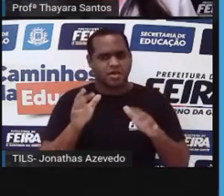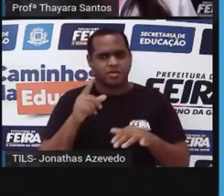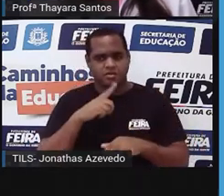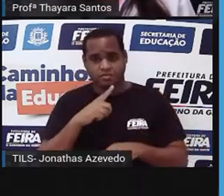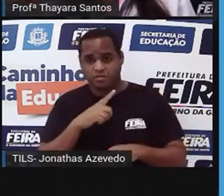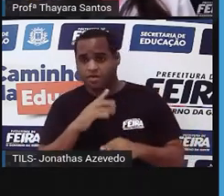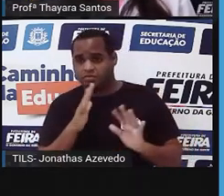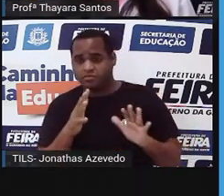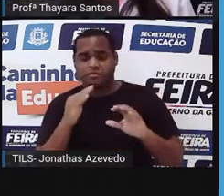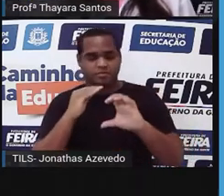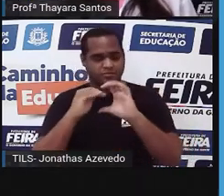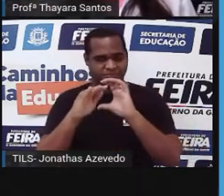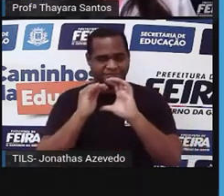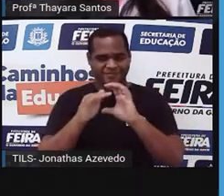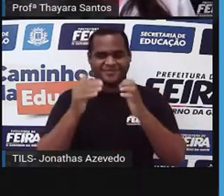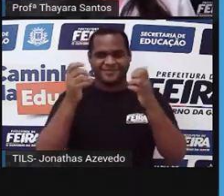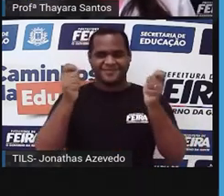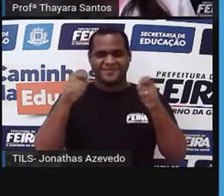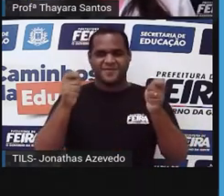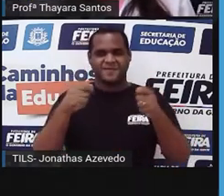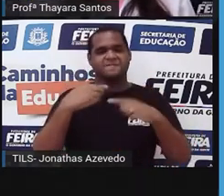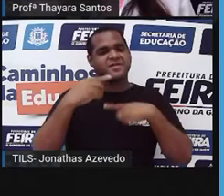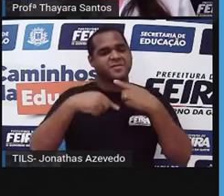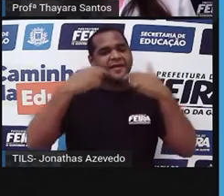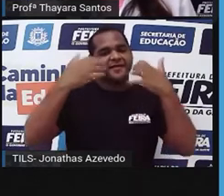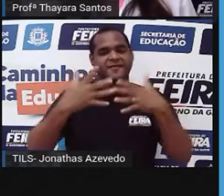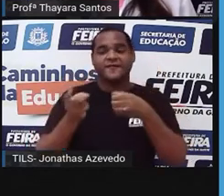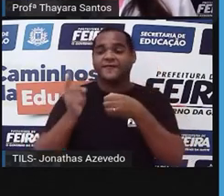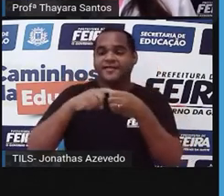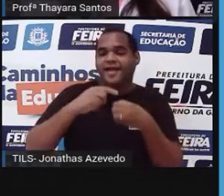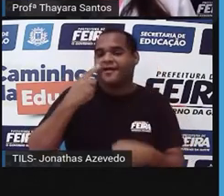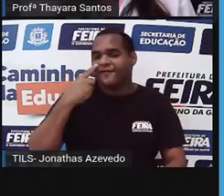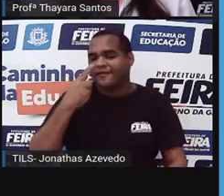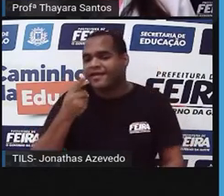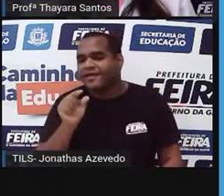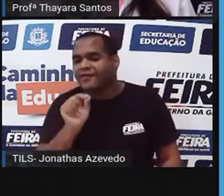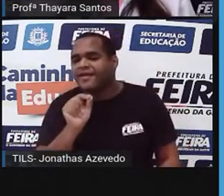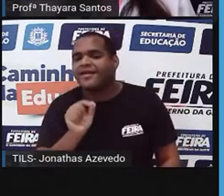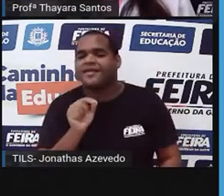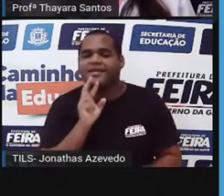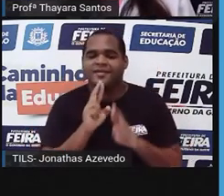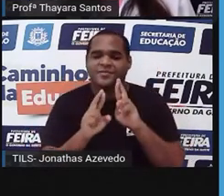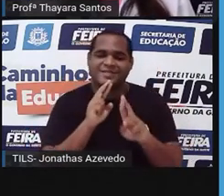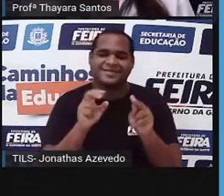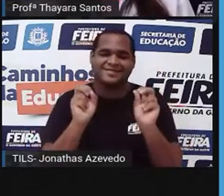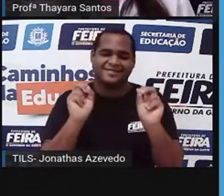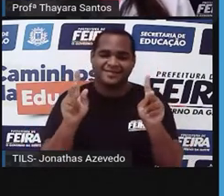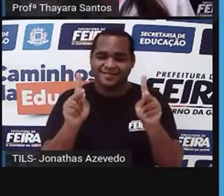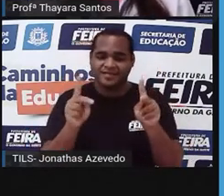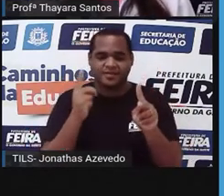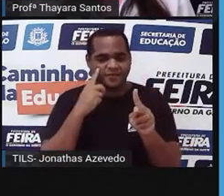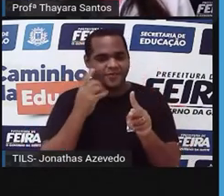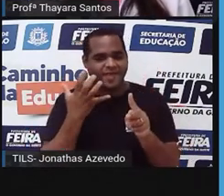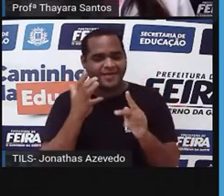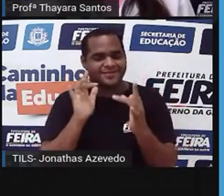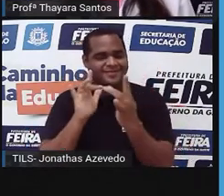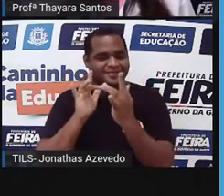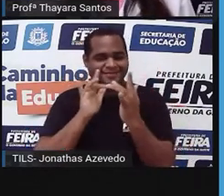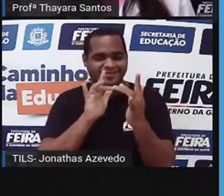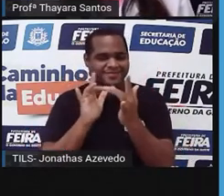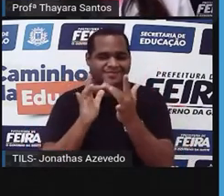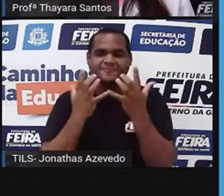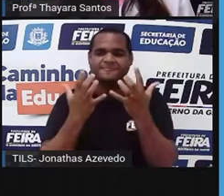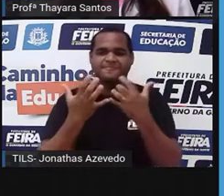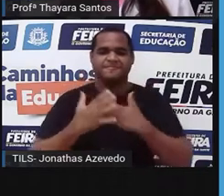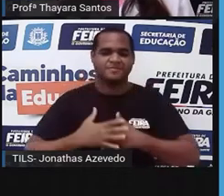falar alguma coisa, pode me contar aqui no chat, que depois eu vou voltar para dar uma olhadinha no que vocês escreveram. Eu quero ver muita interação de vocês aí.